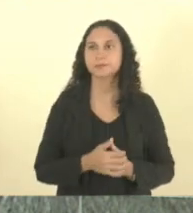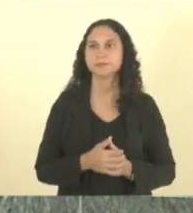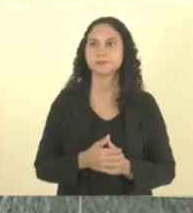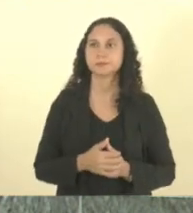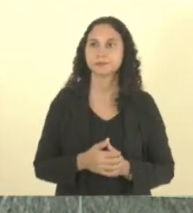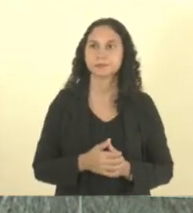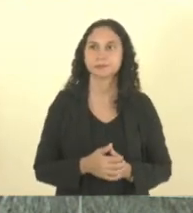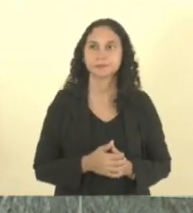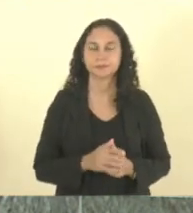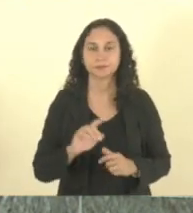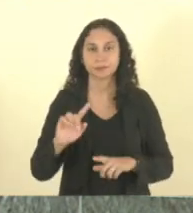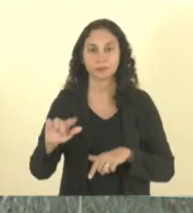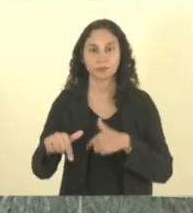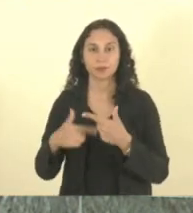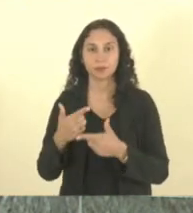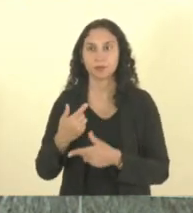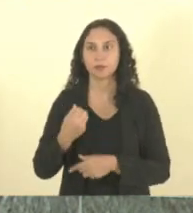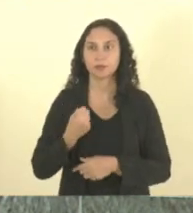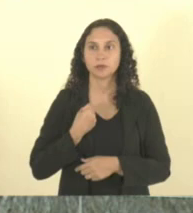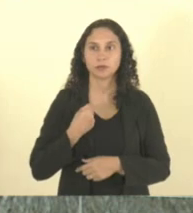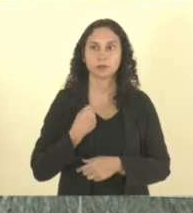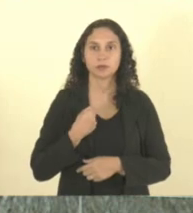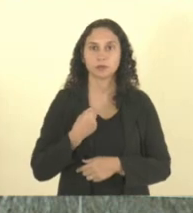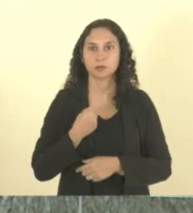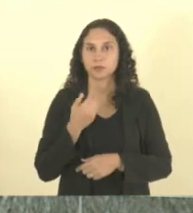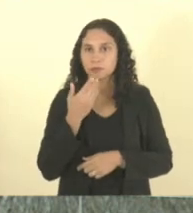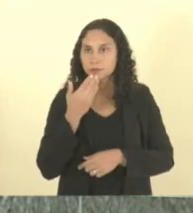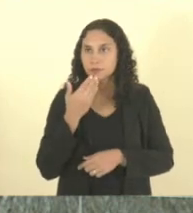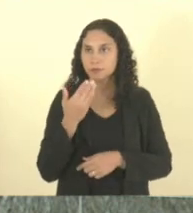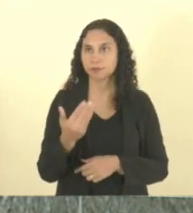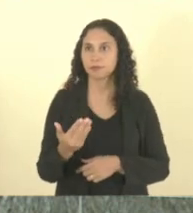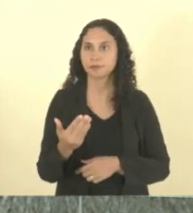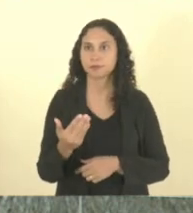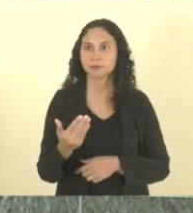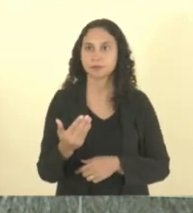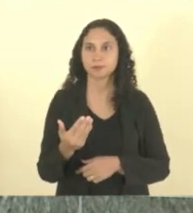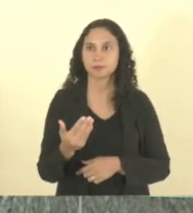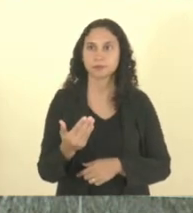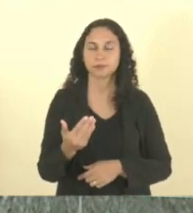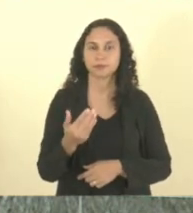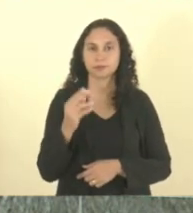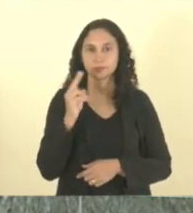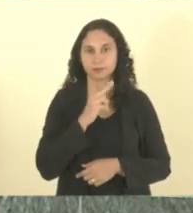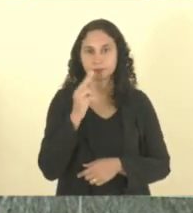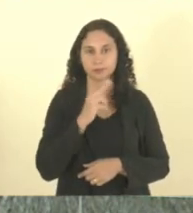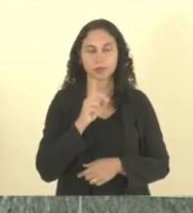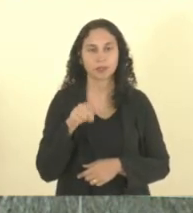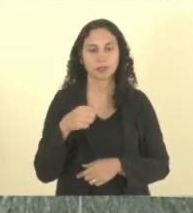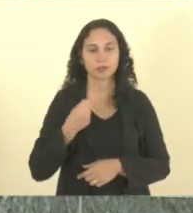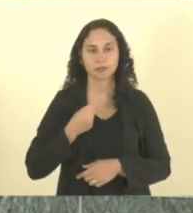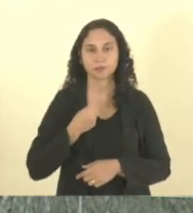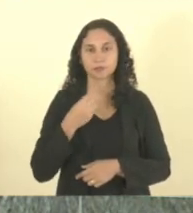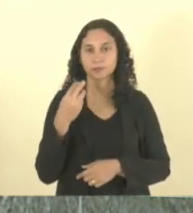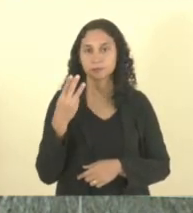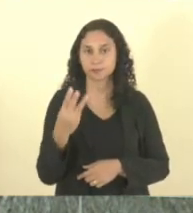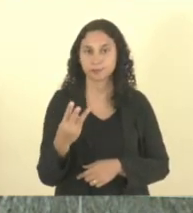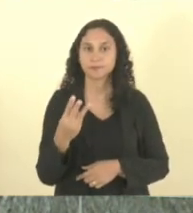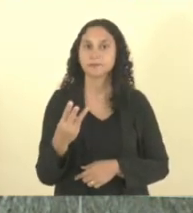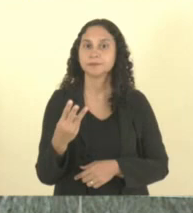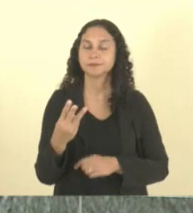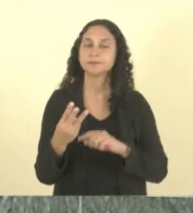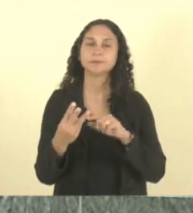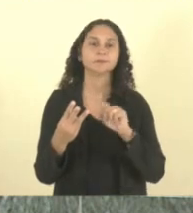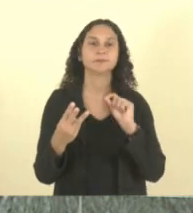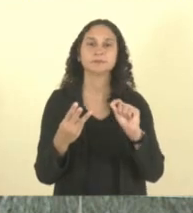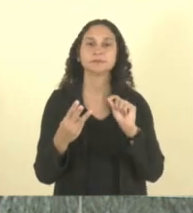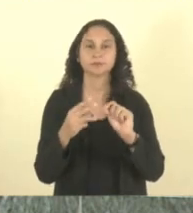próximo item de solicitação de prioridade é o item 3 da pauta, que